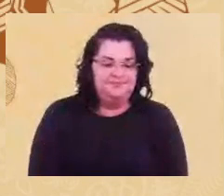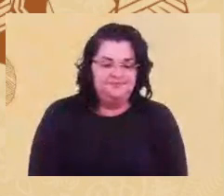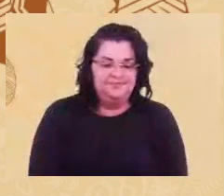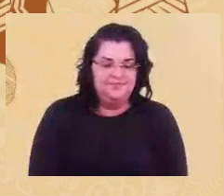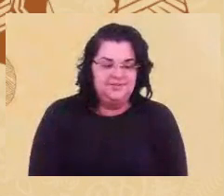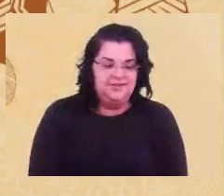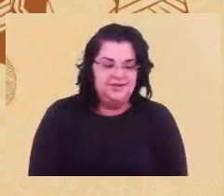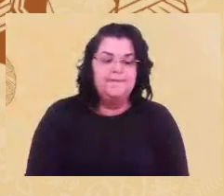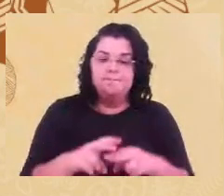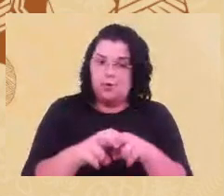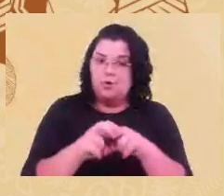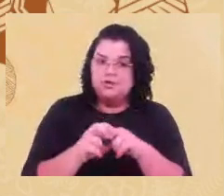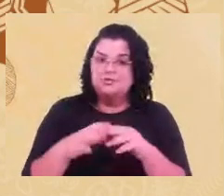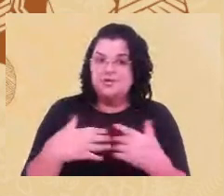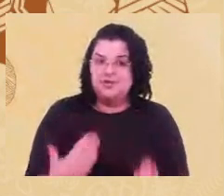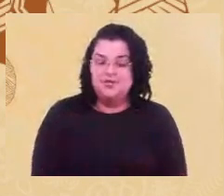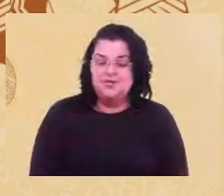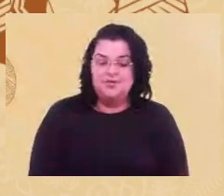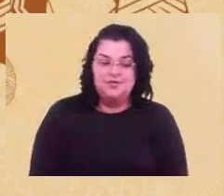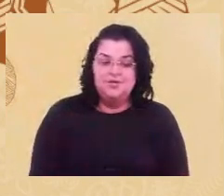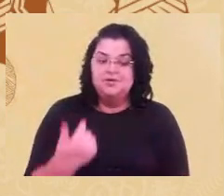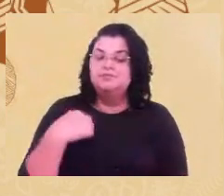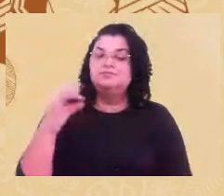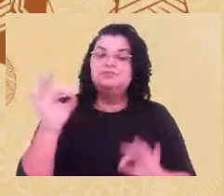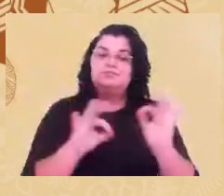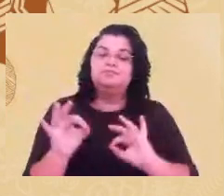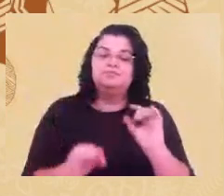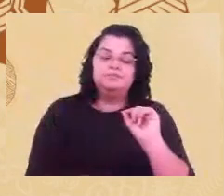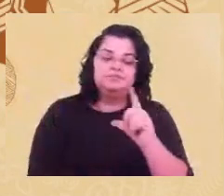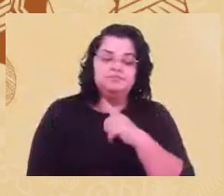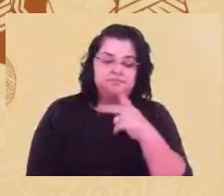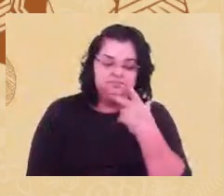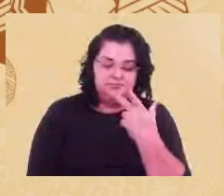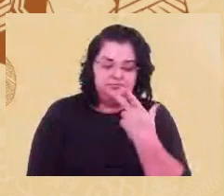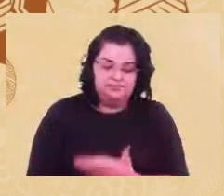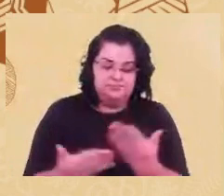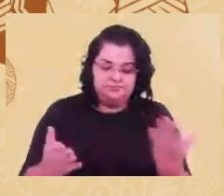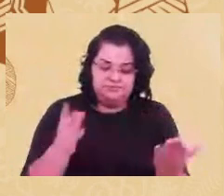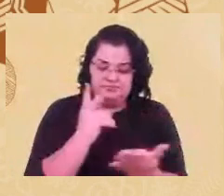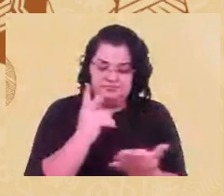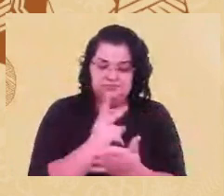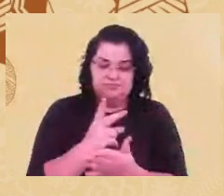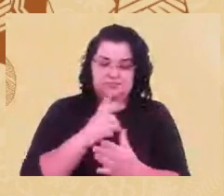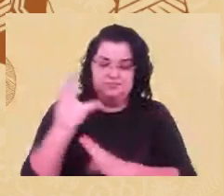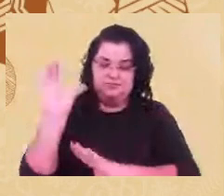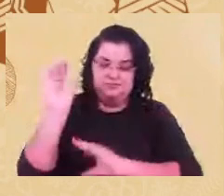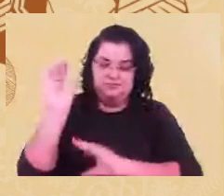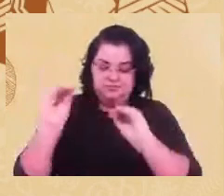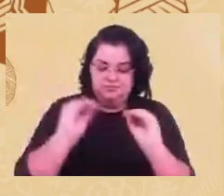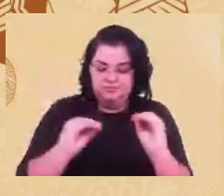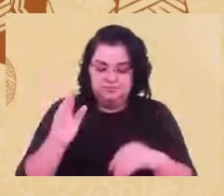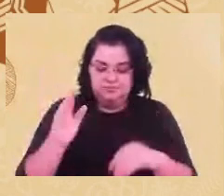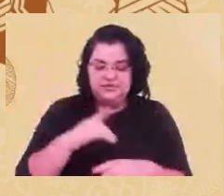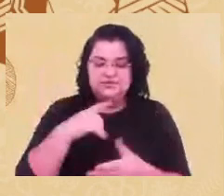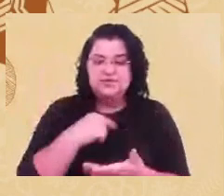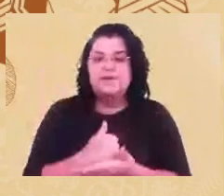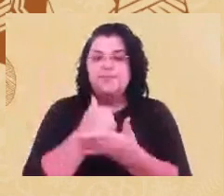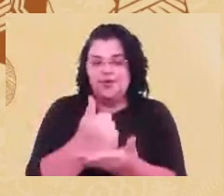preparei aqui uma fala sem slides, mas vão me apoiar no material de